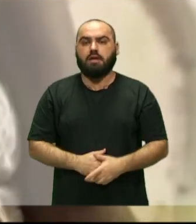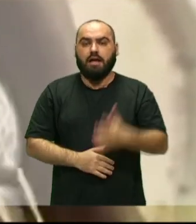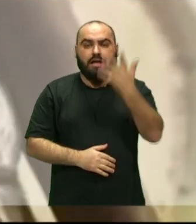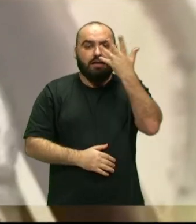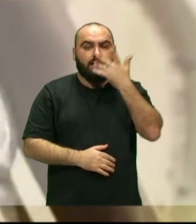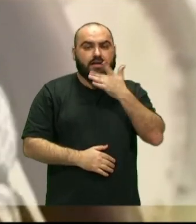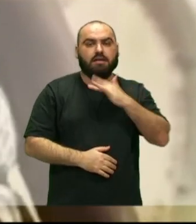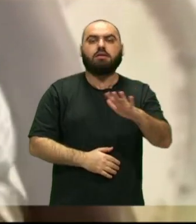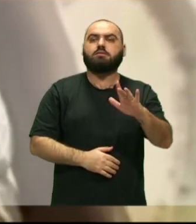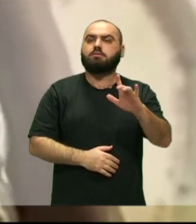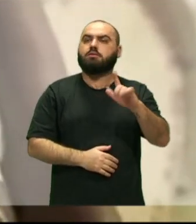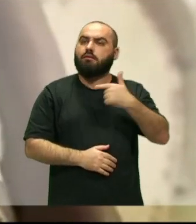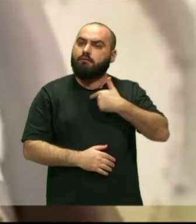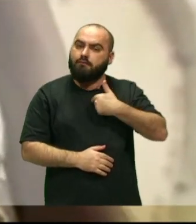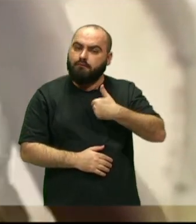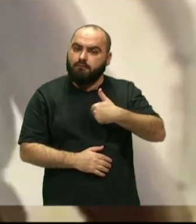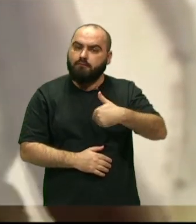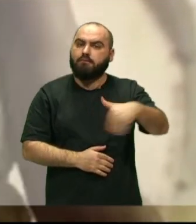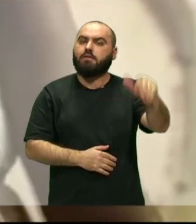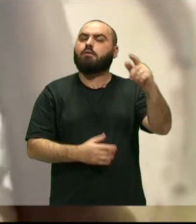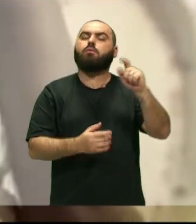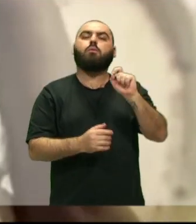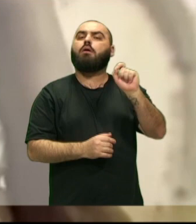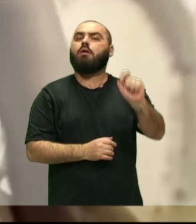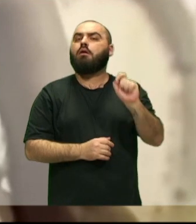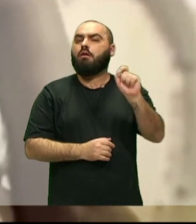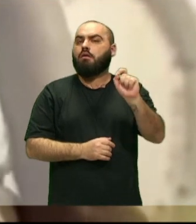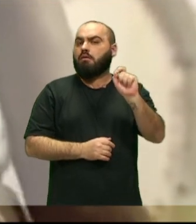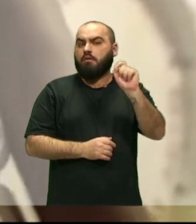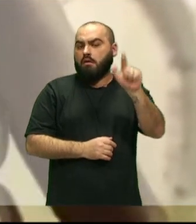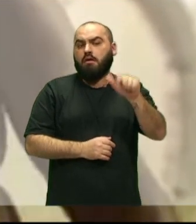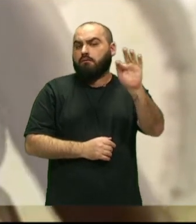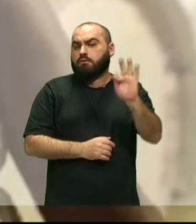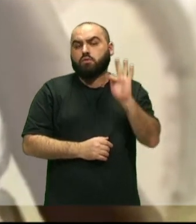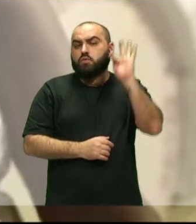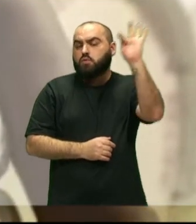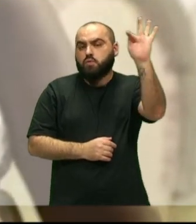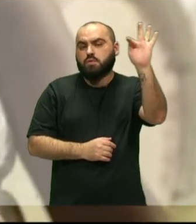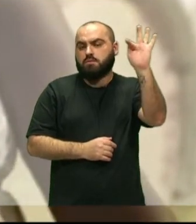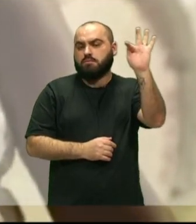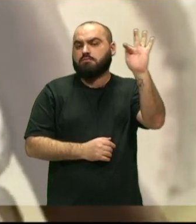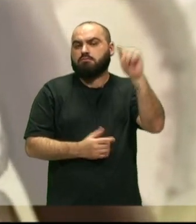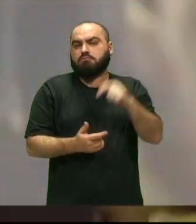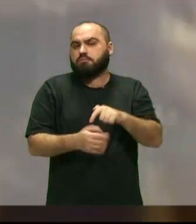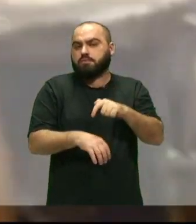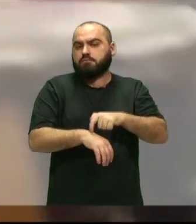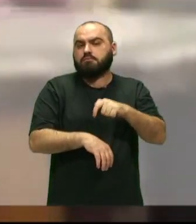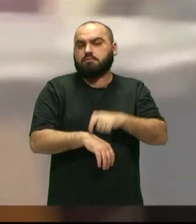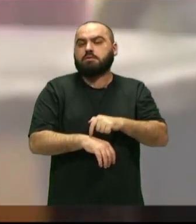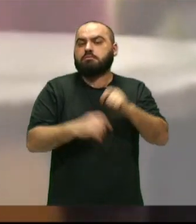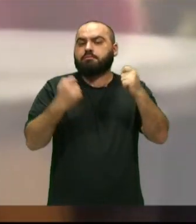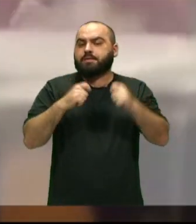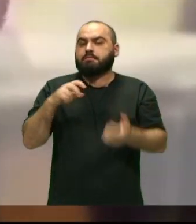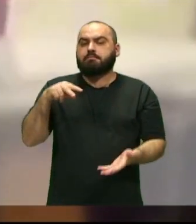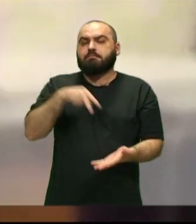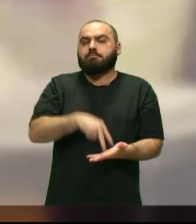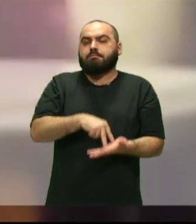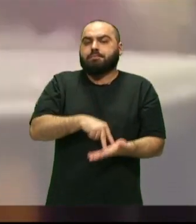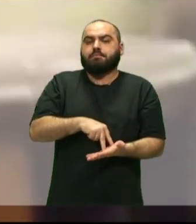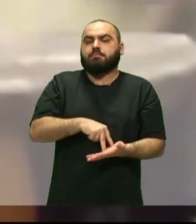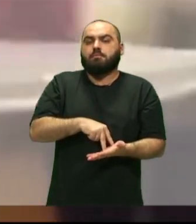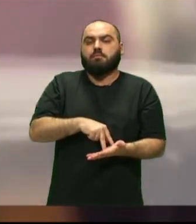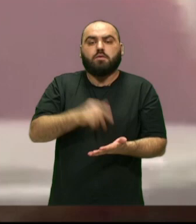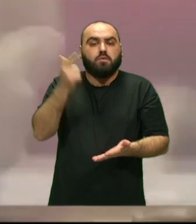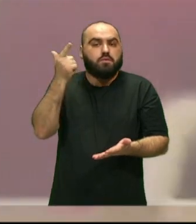vão É É o nosso futuro Nosso futuro presente Então mantê-los perto E